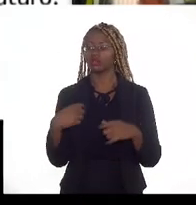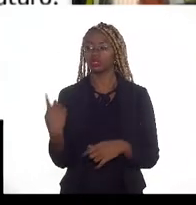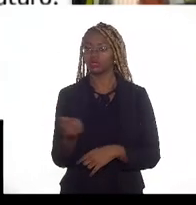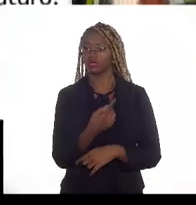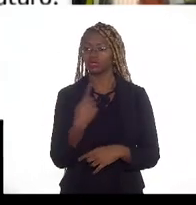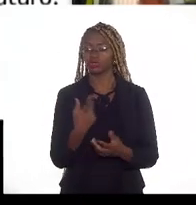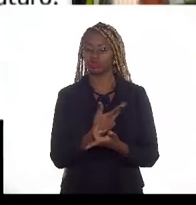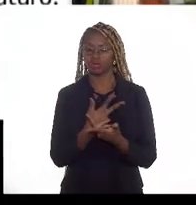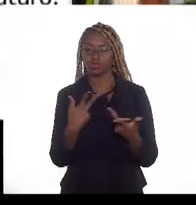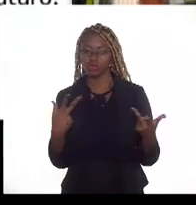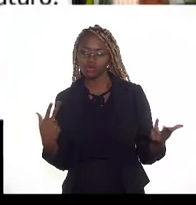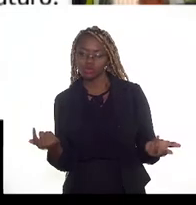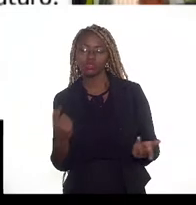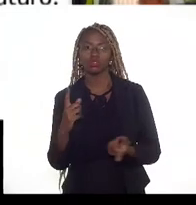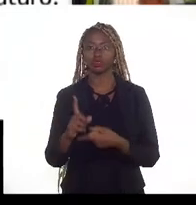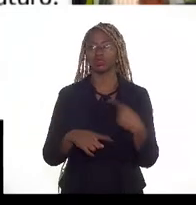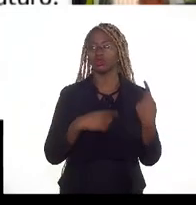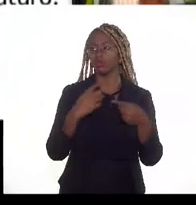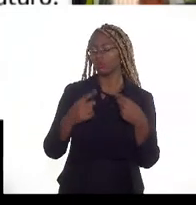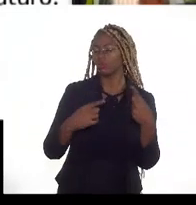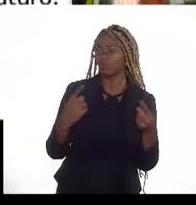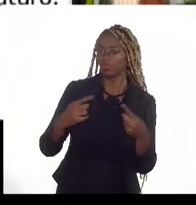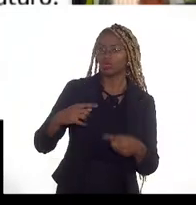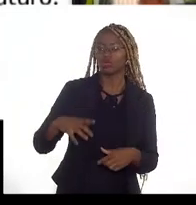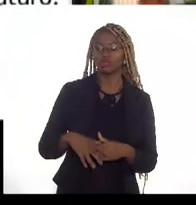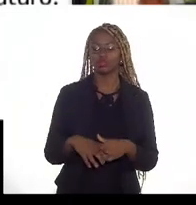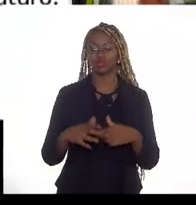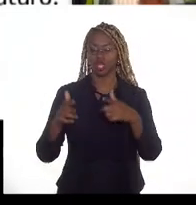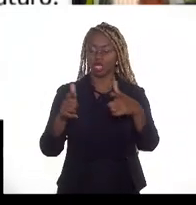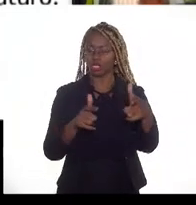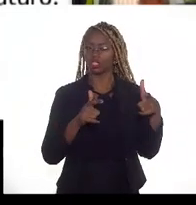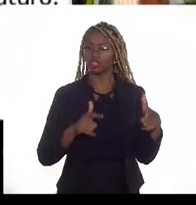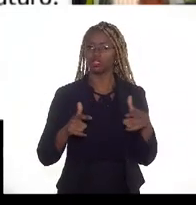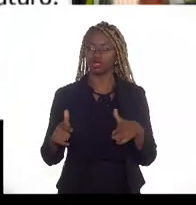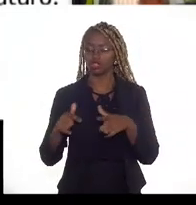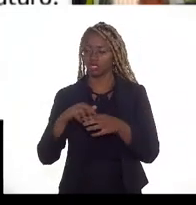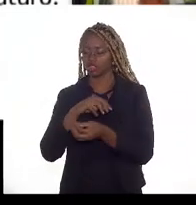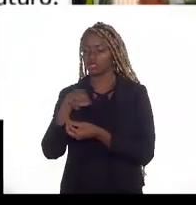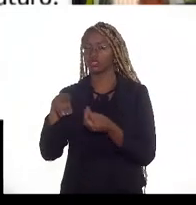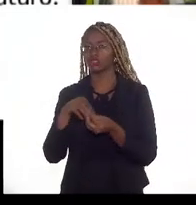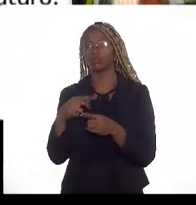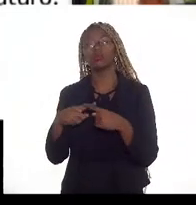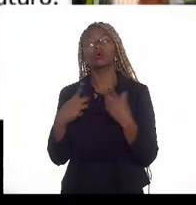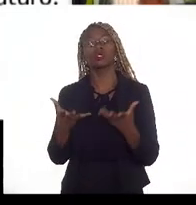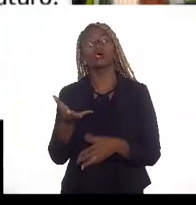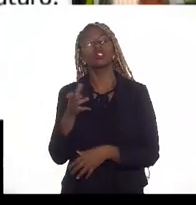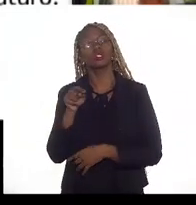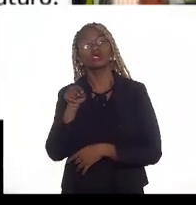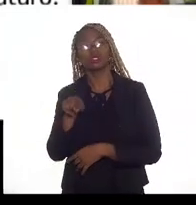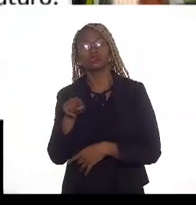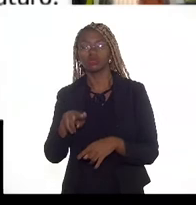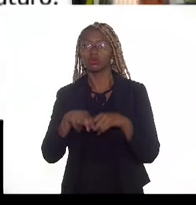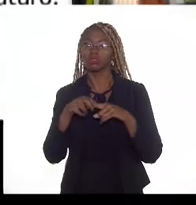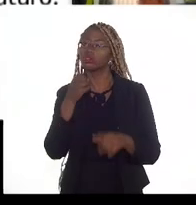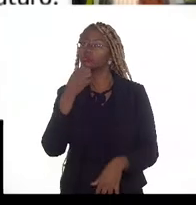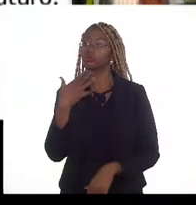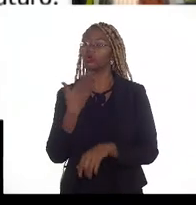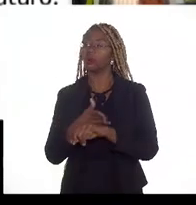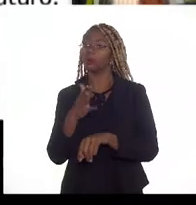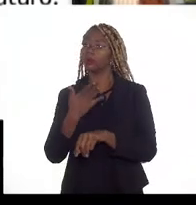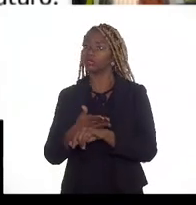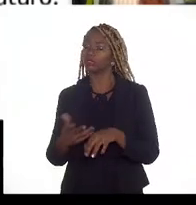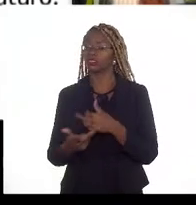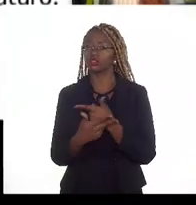situações entre antes e depois, entre regiões, por que é diferente? A gente tem que ter as boas práticas, as condições